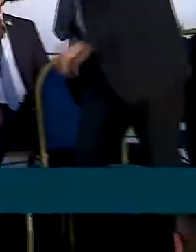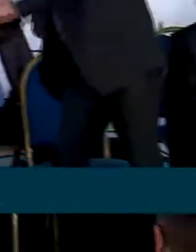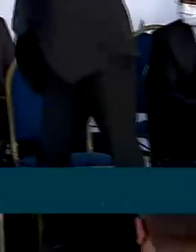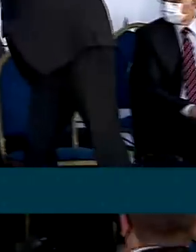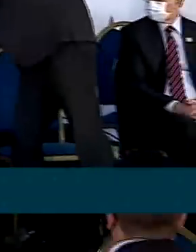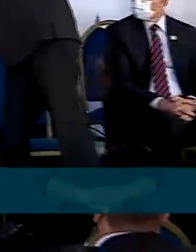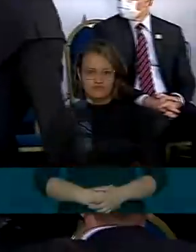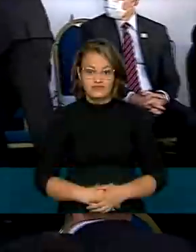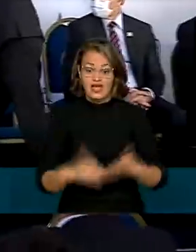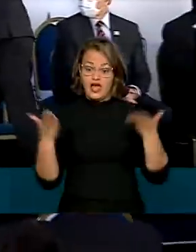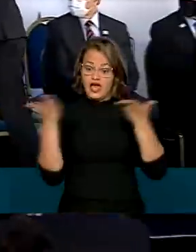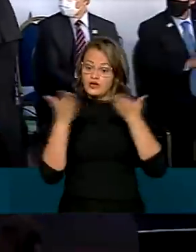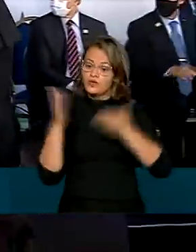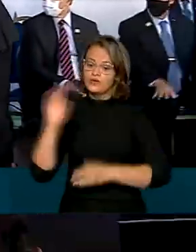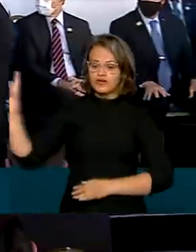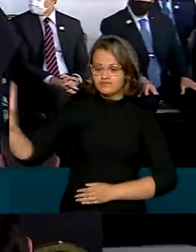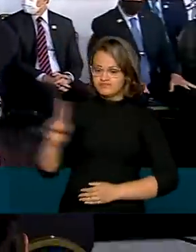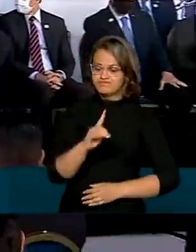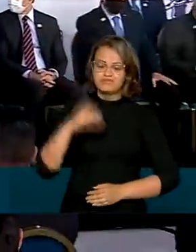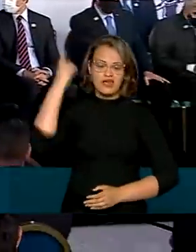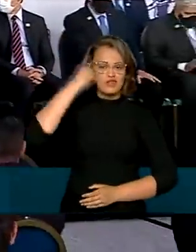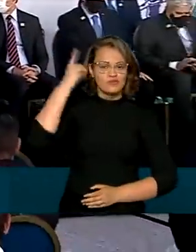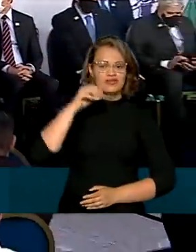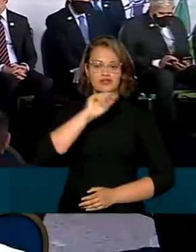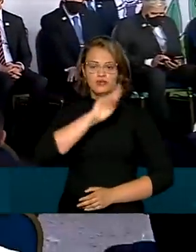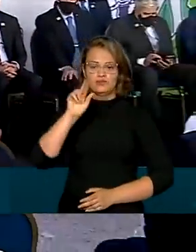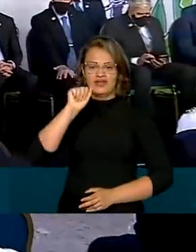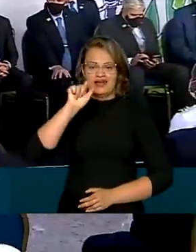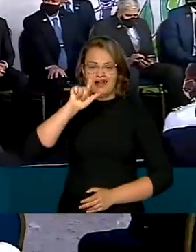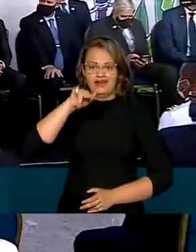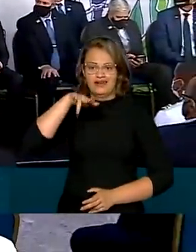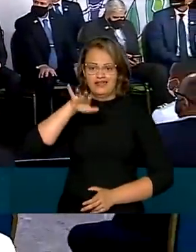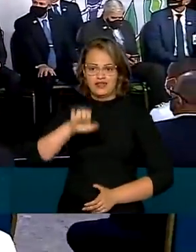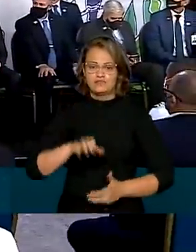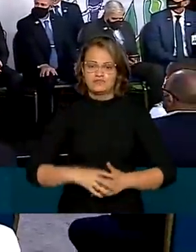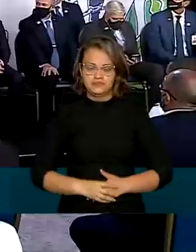A seguir, ouviremos a deputada Aline Sleutz.